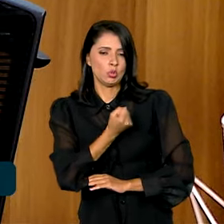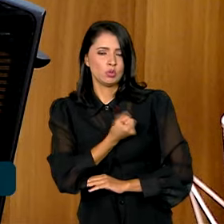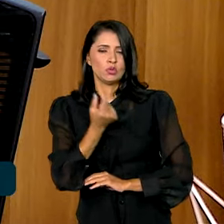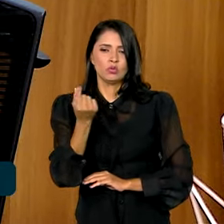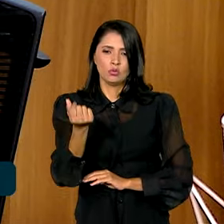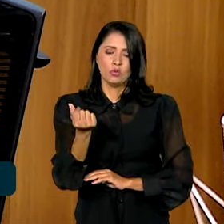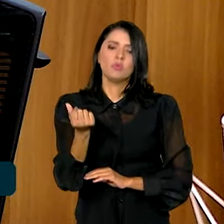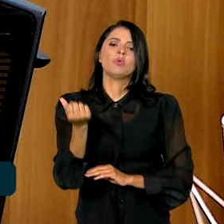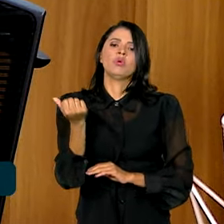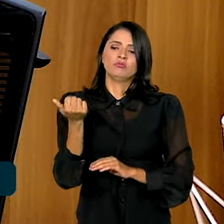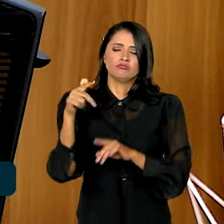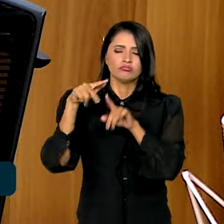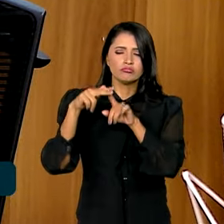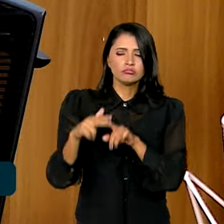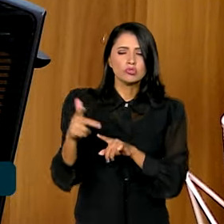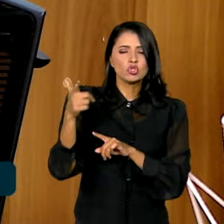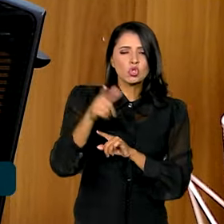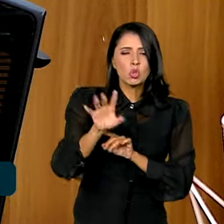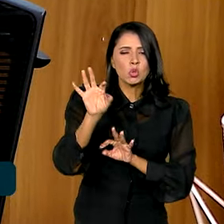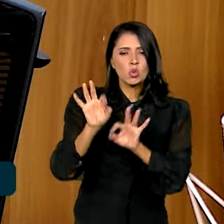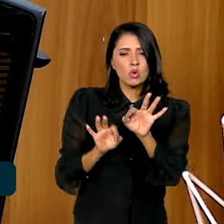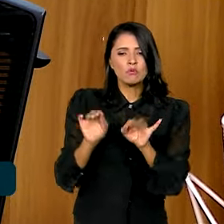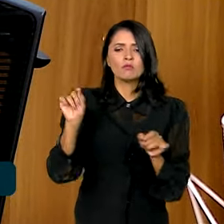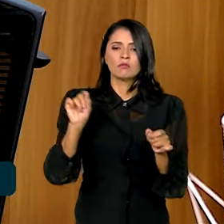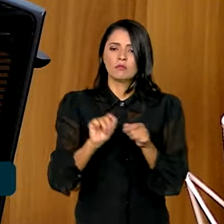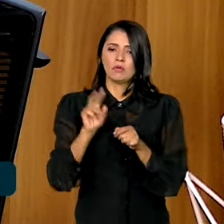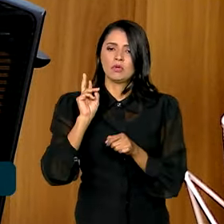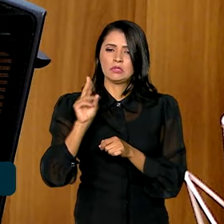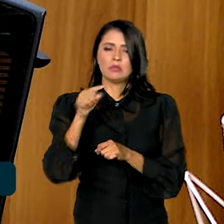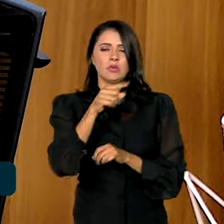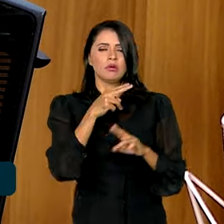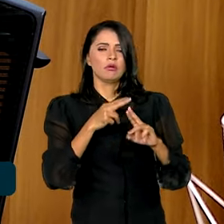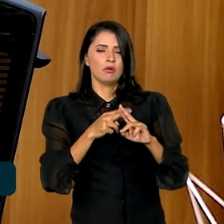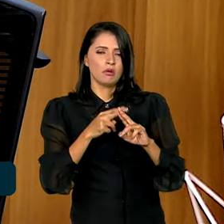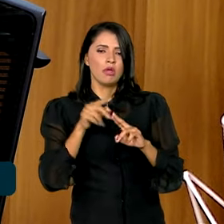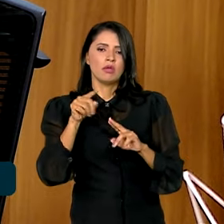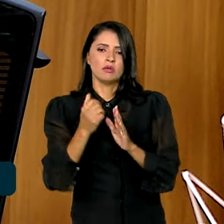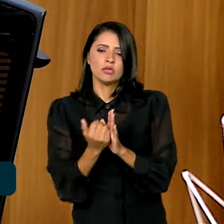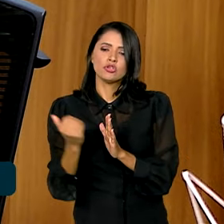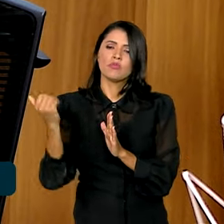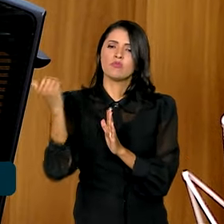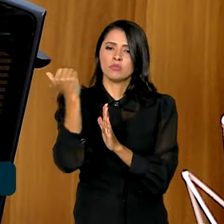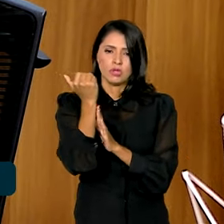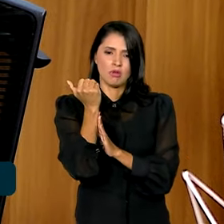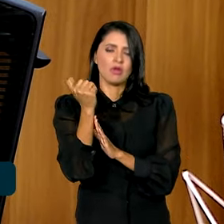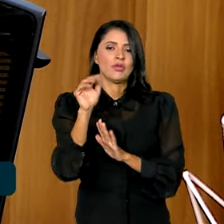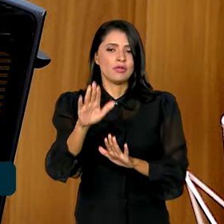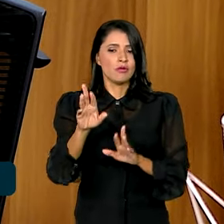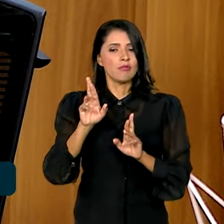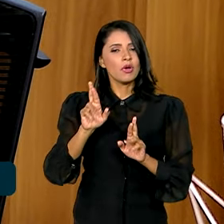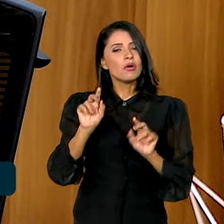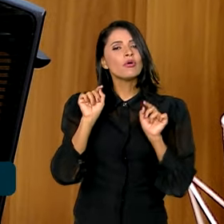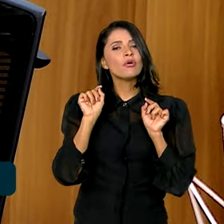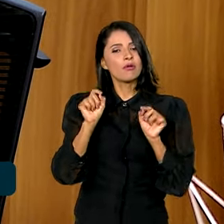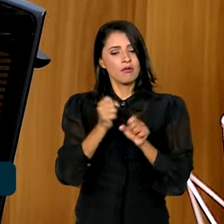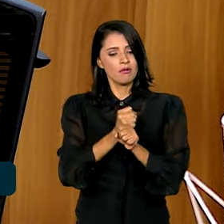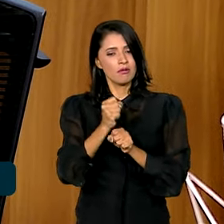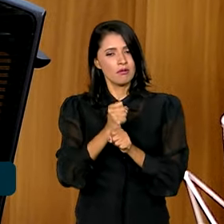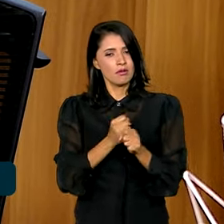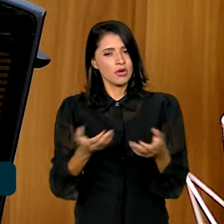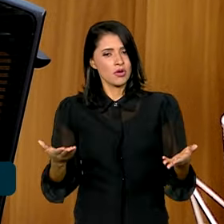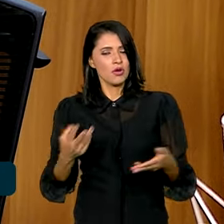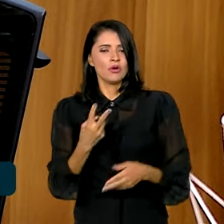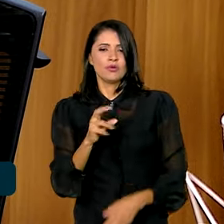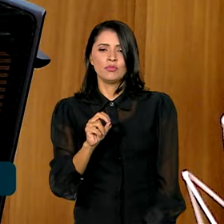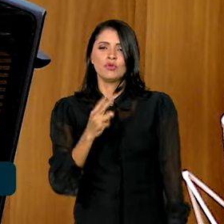programação que nós usualmente fazemos na Caixa, ele seja ampliado. Então, a minha expectativa é que esse ano de